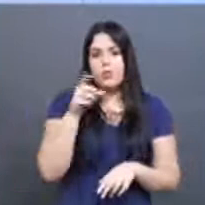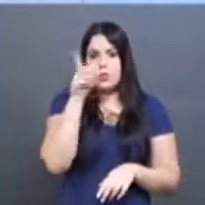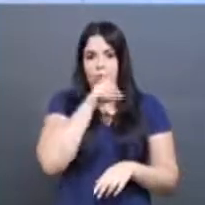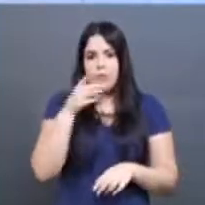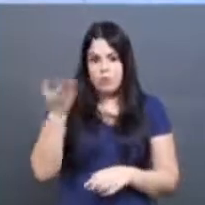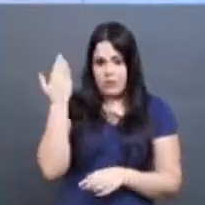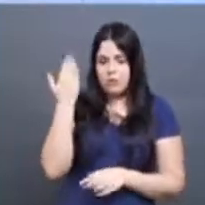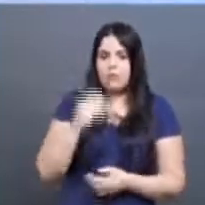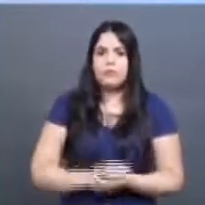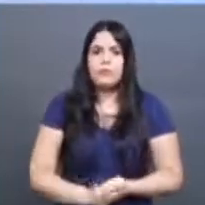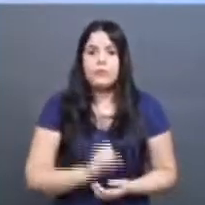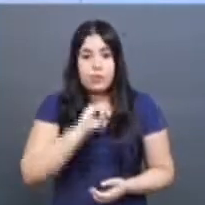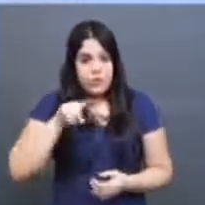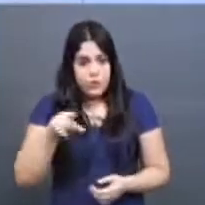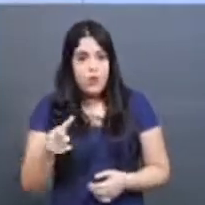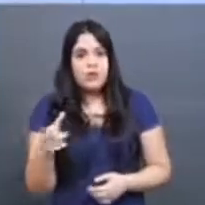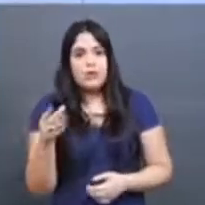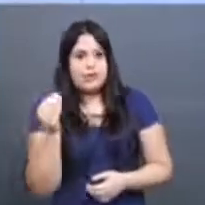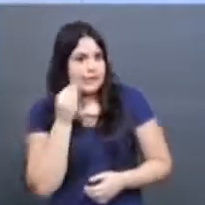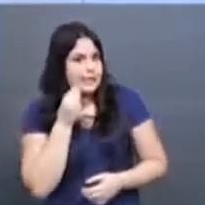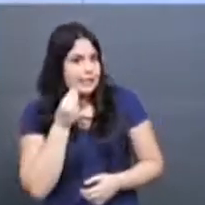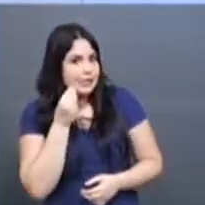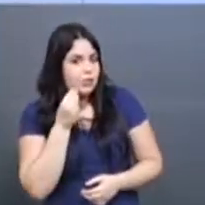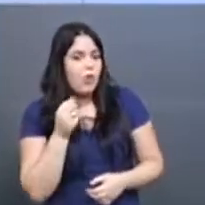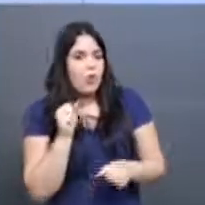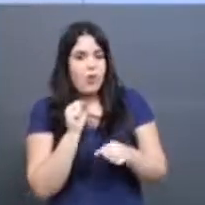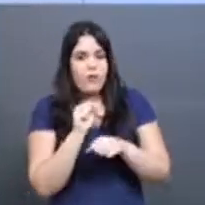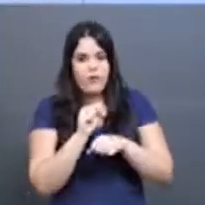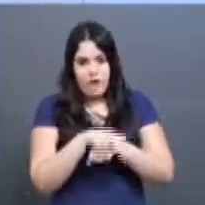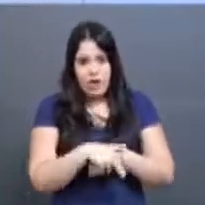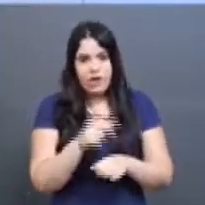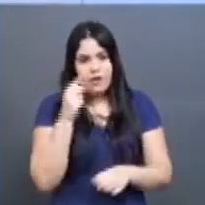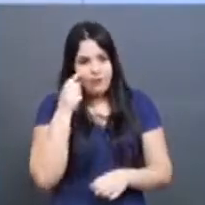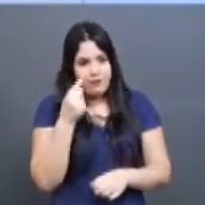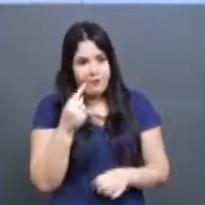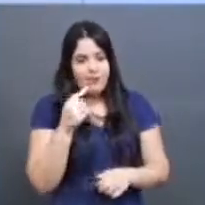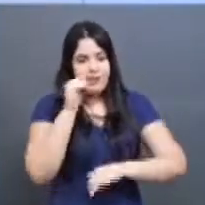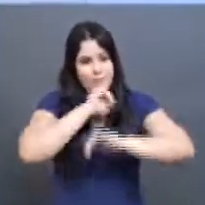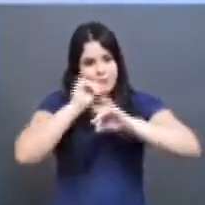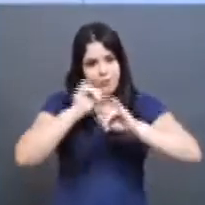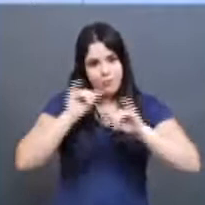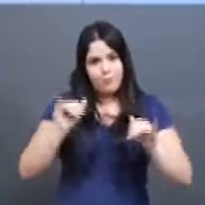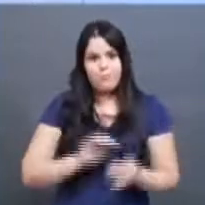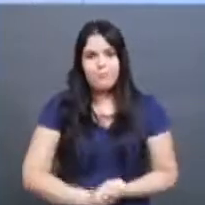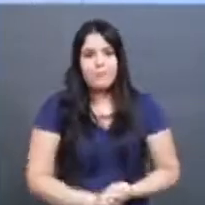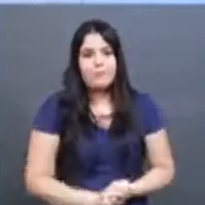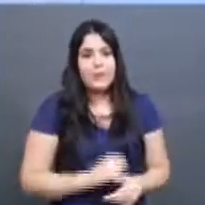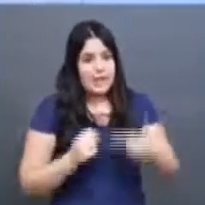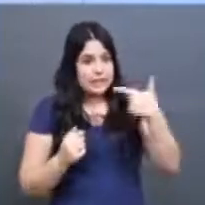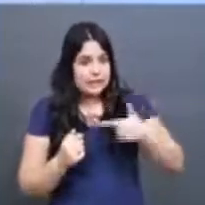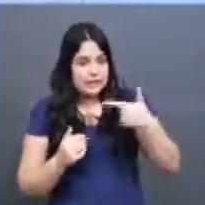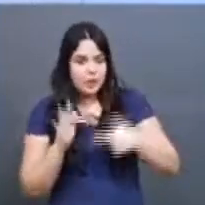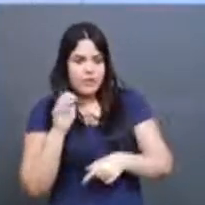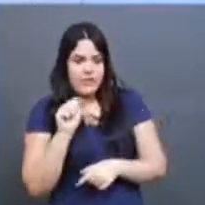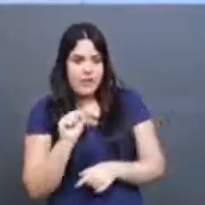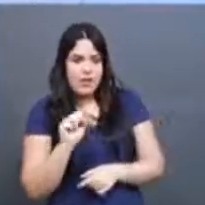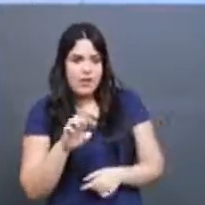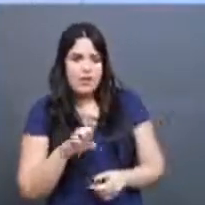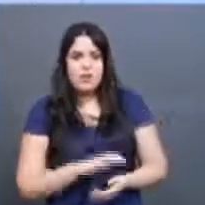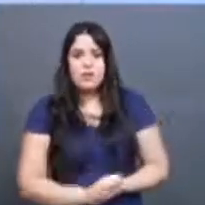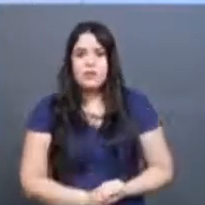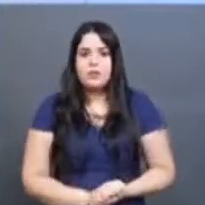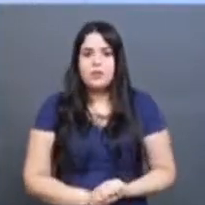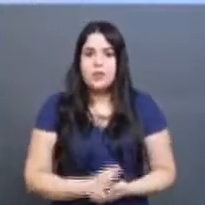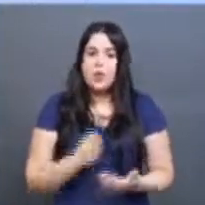semana. Se você é candidato a uma das vagas da UFU, confira mais informações sobre a segunda fase e o ingresso